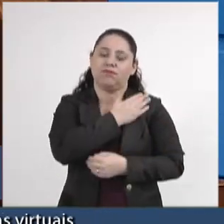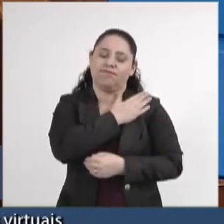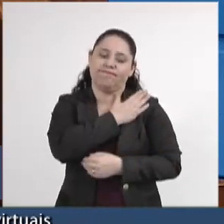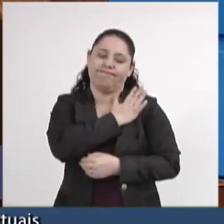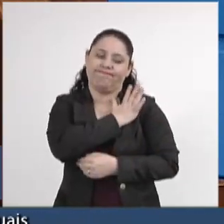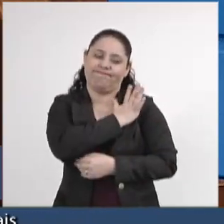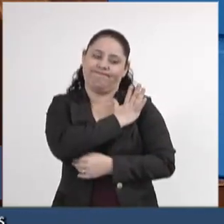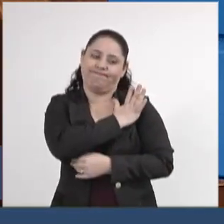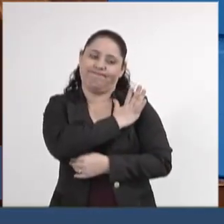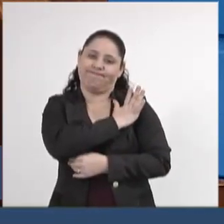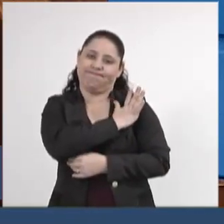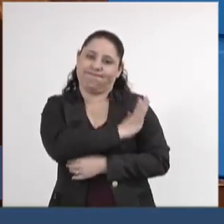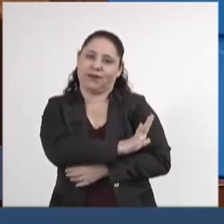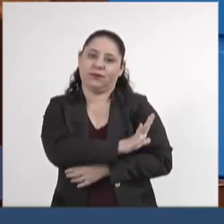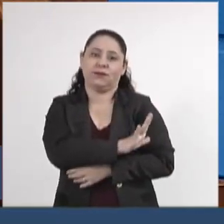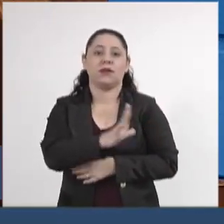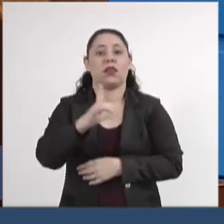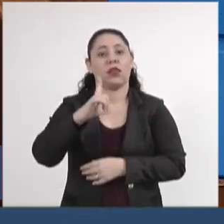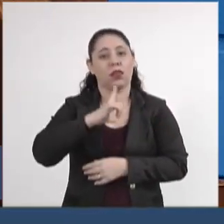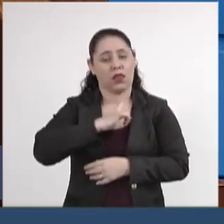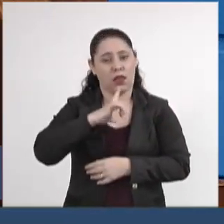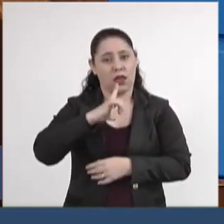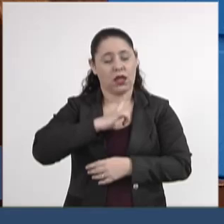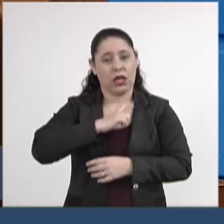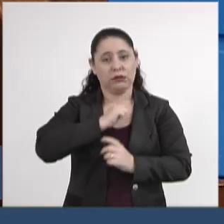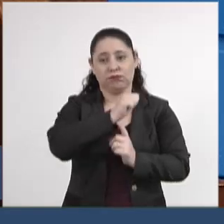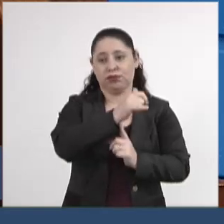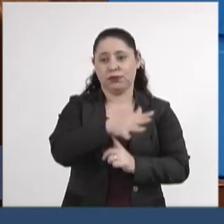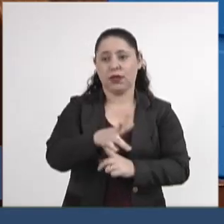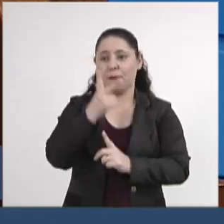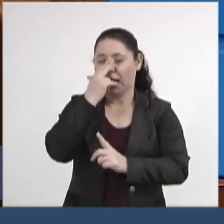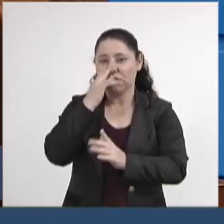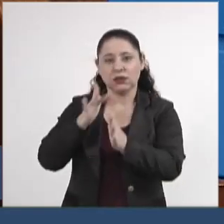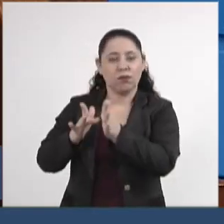ele existe e, pior, dissimulado.